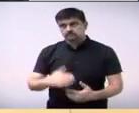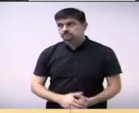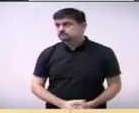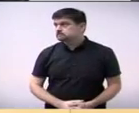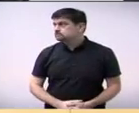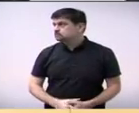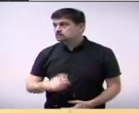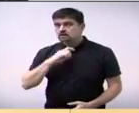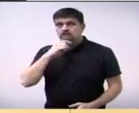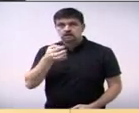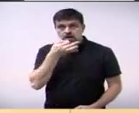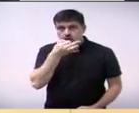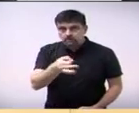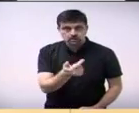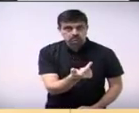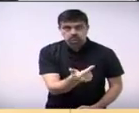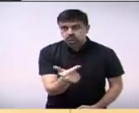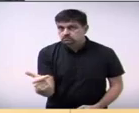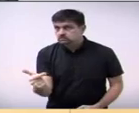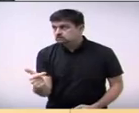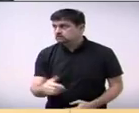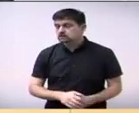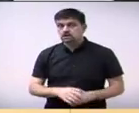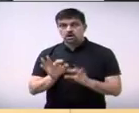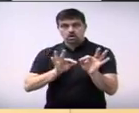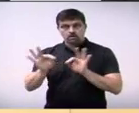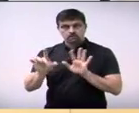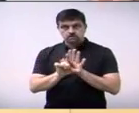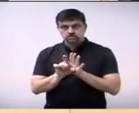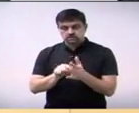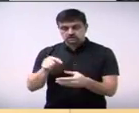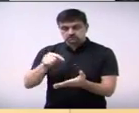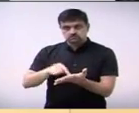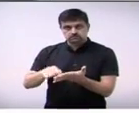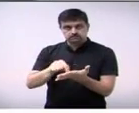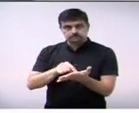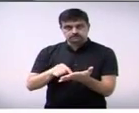Ninguém mais querendo fazer uso da palavra. O projeto está em votação.